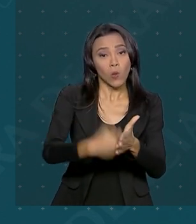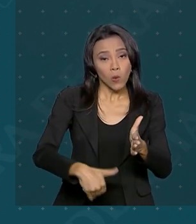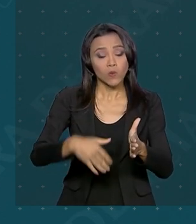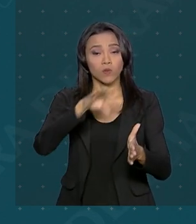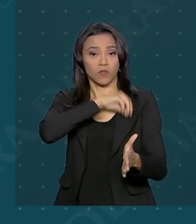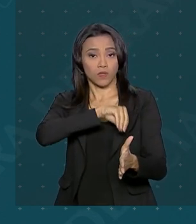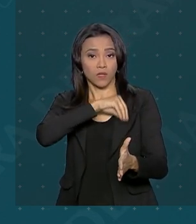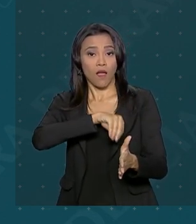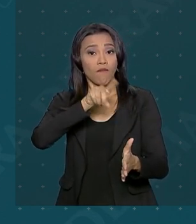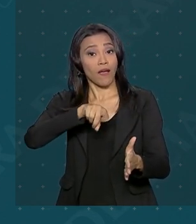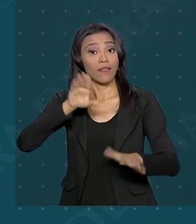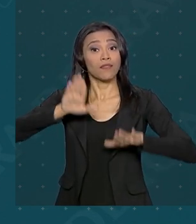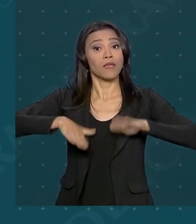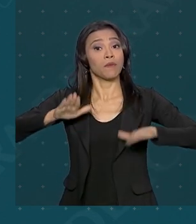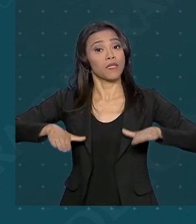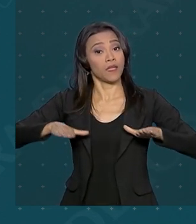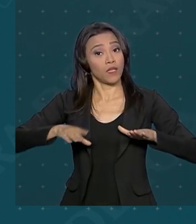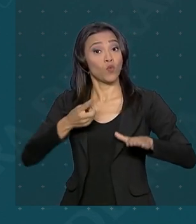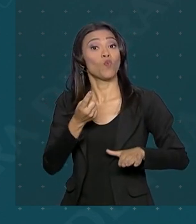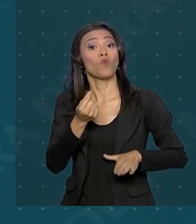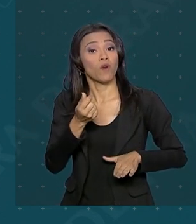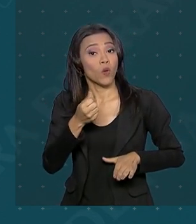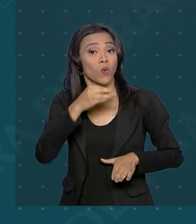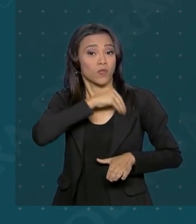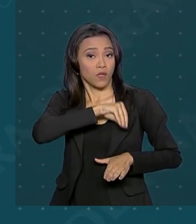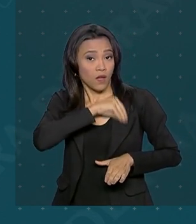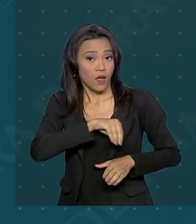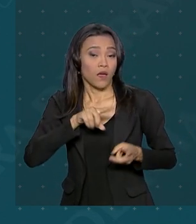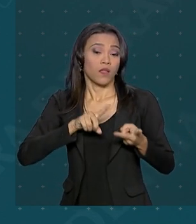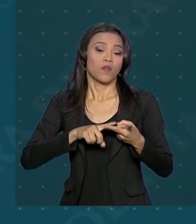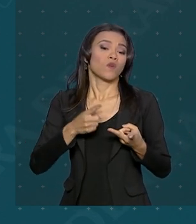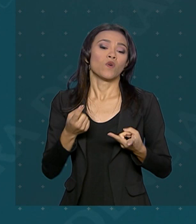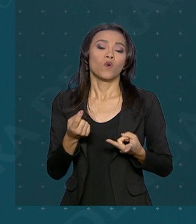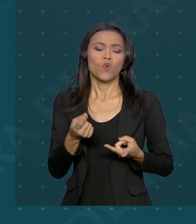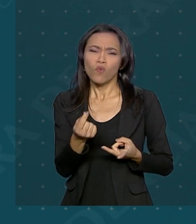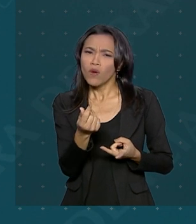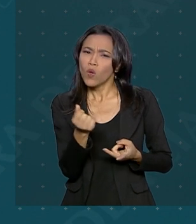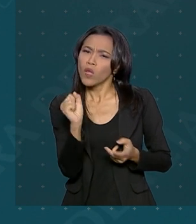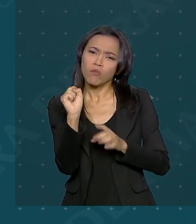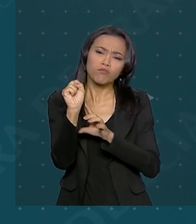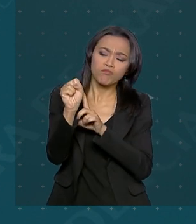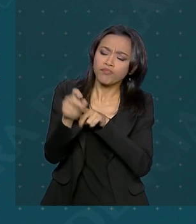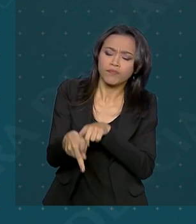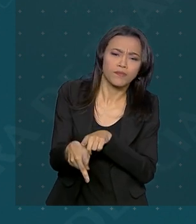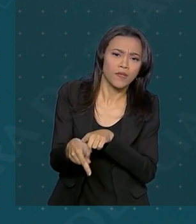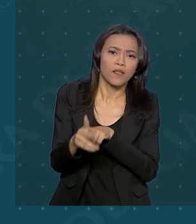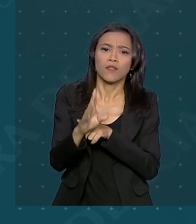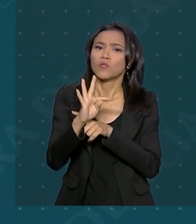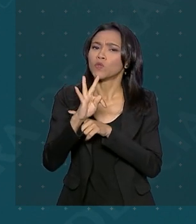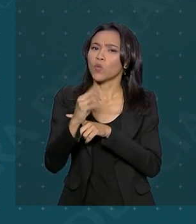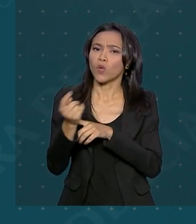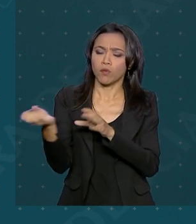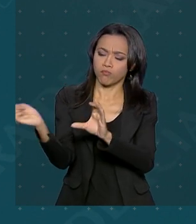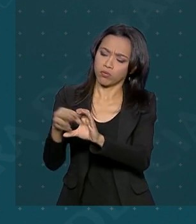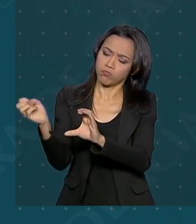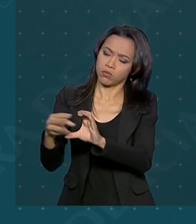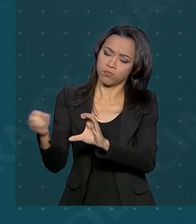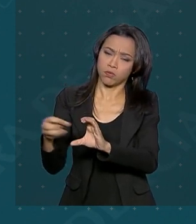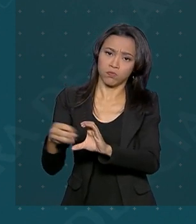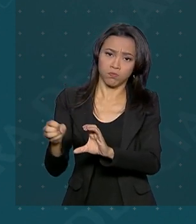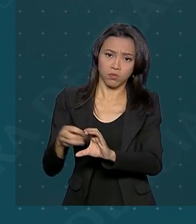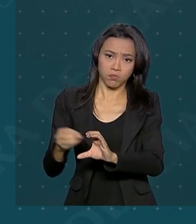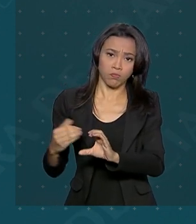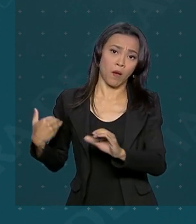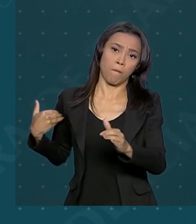variar de acordo com a faixa de renda. O valor das aposentadorias passará a levar em conta todas as contribuições realizadas